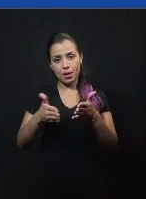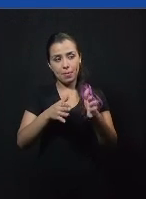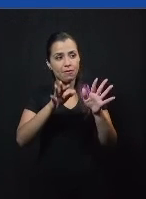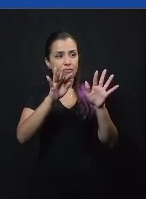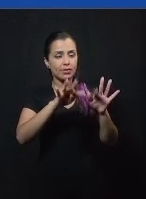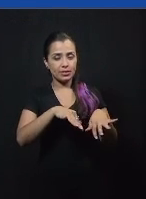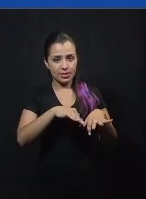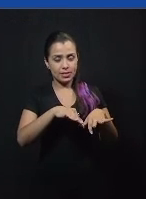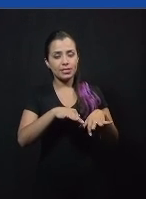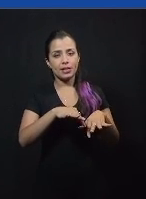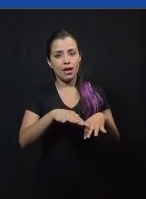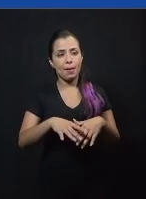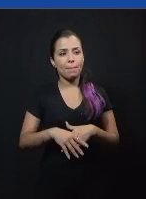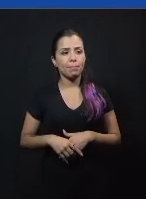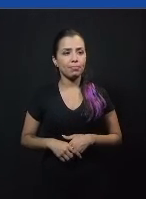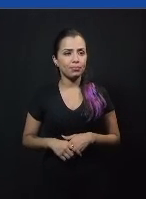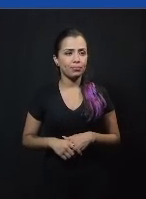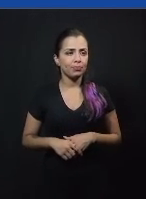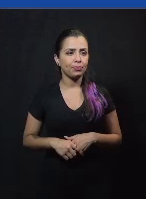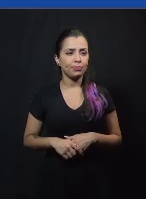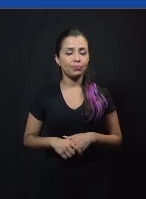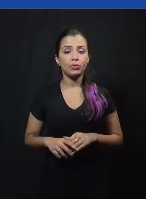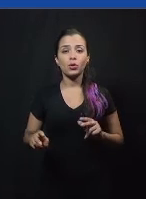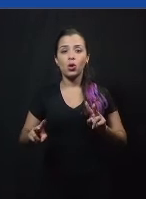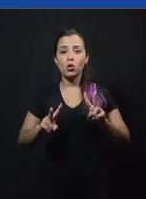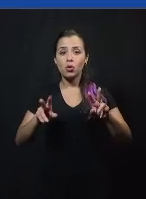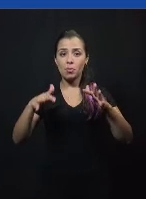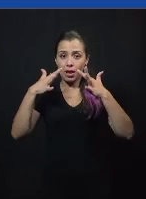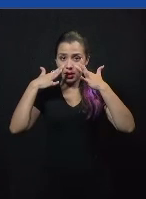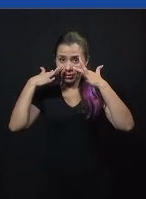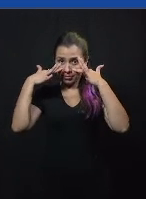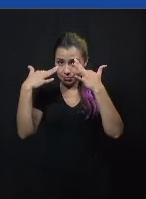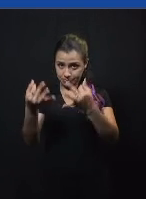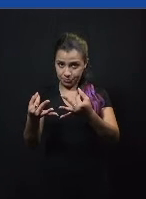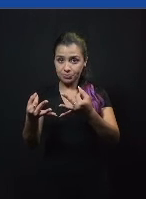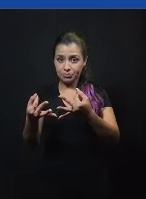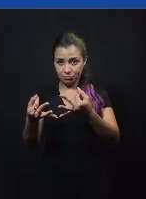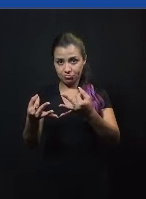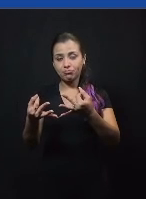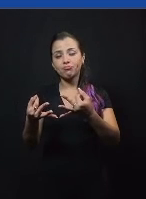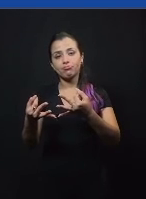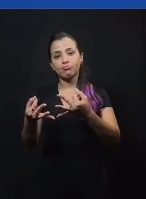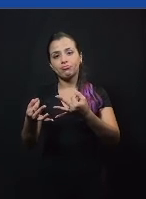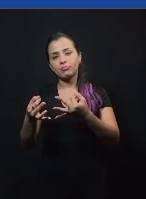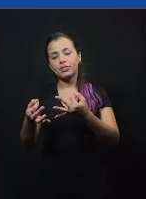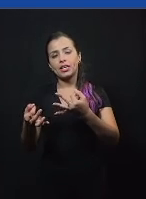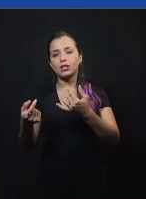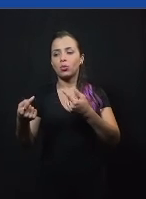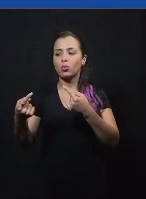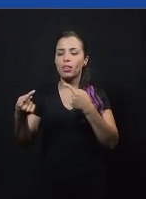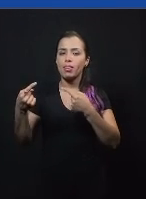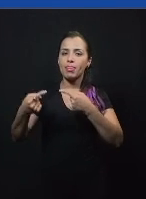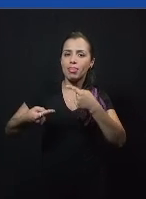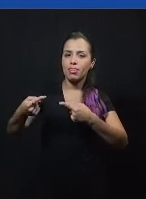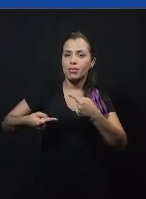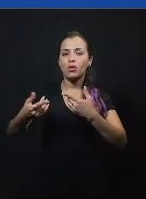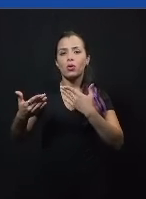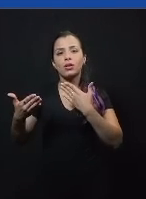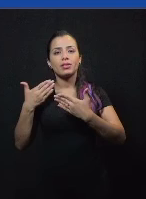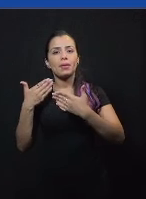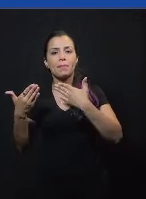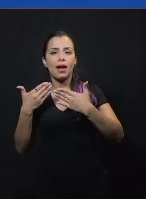pergunta que vocês tenham é sobre a escutativa a gente normalmente foca em debate ou discussão sobre algo que eu tenho que falar